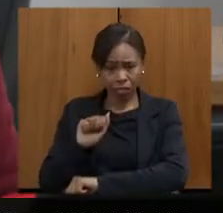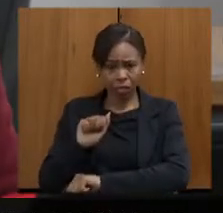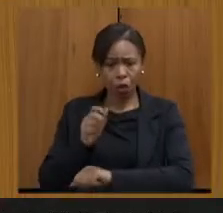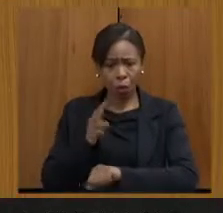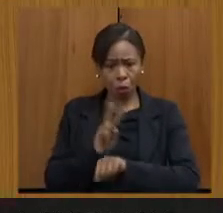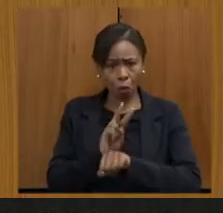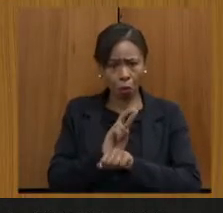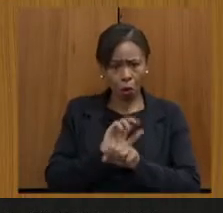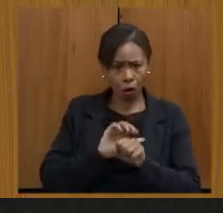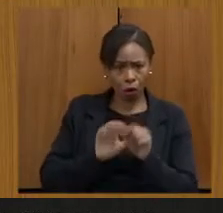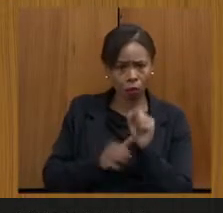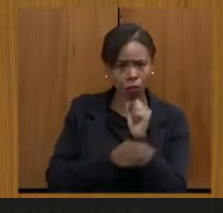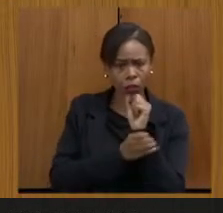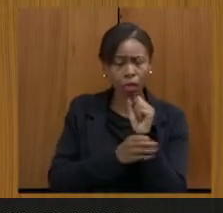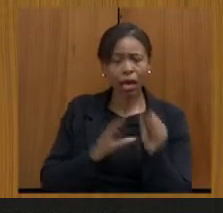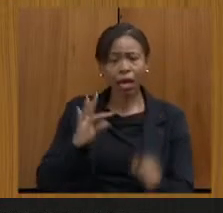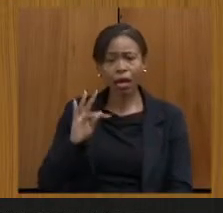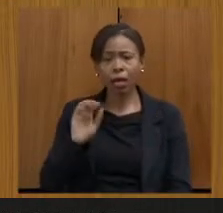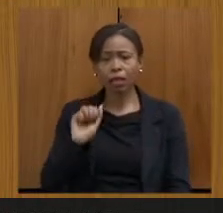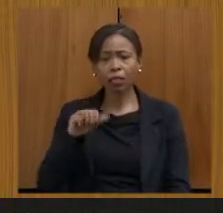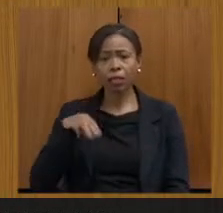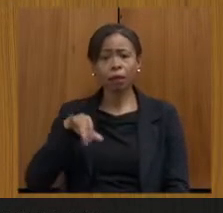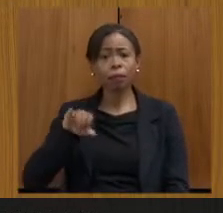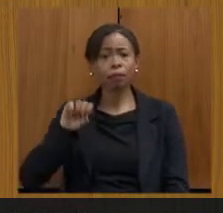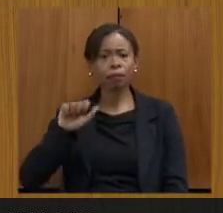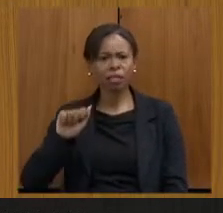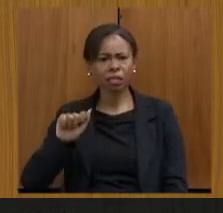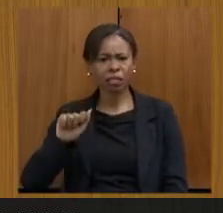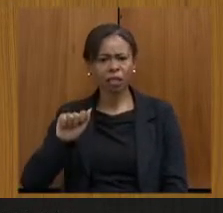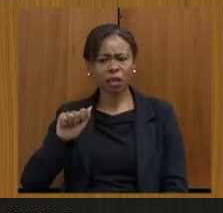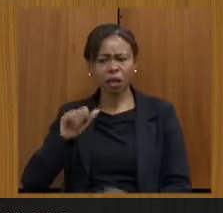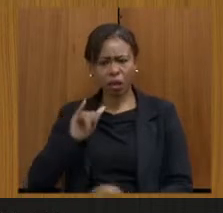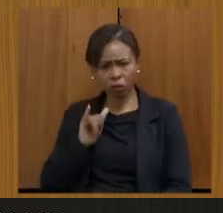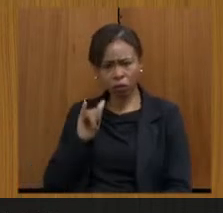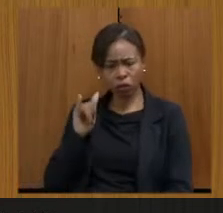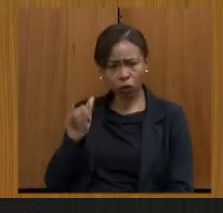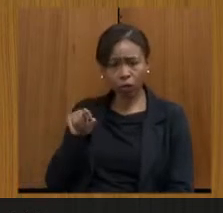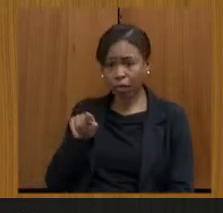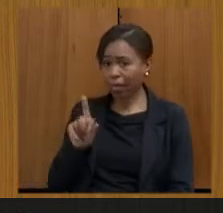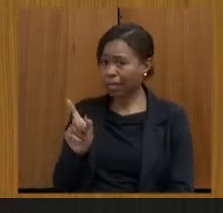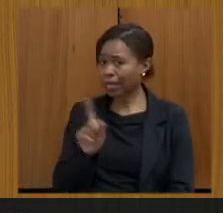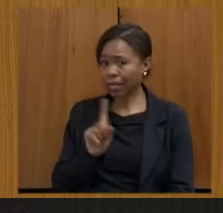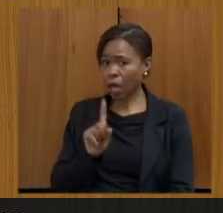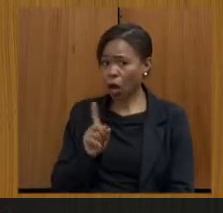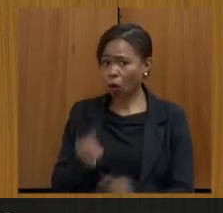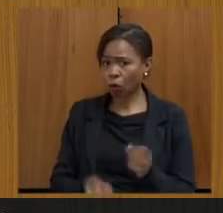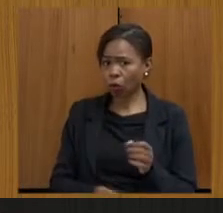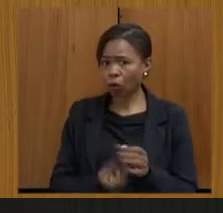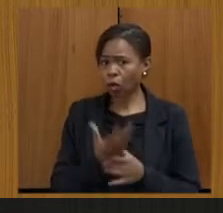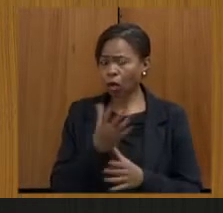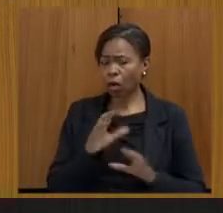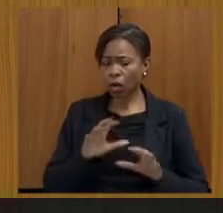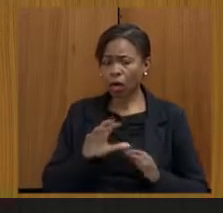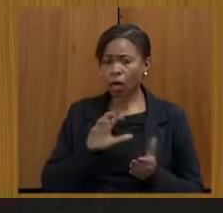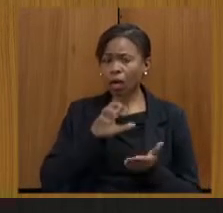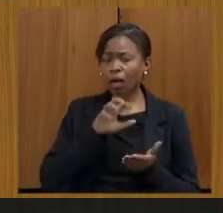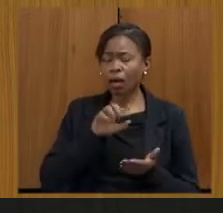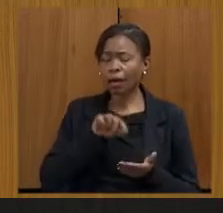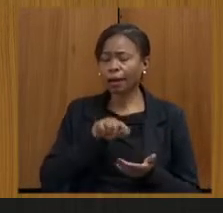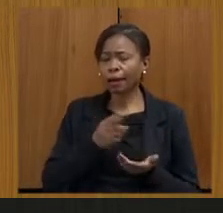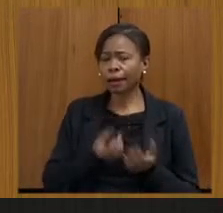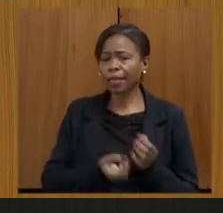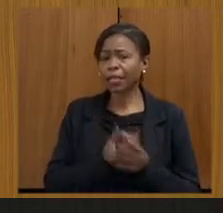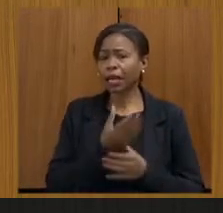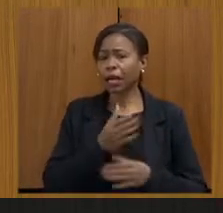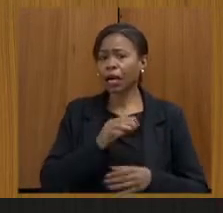notificada para não iniciar a instalação, cujo licenciamento para tal já foi votado na